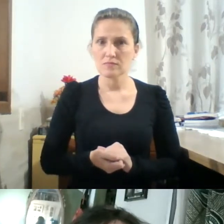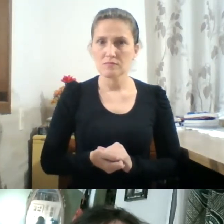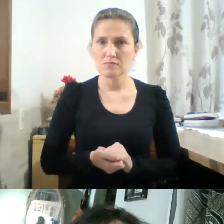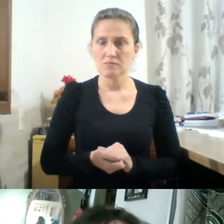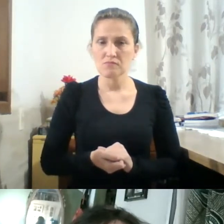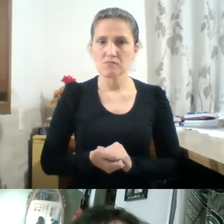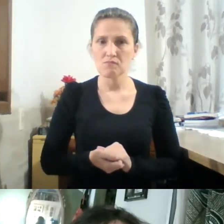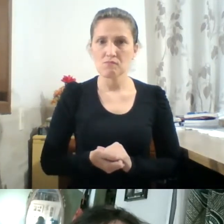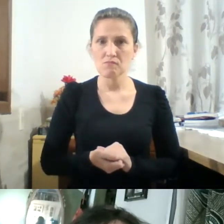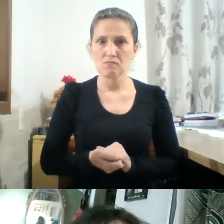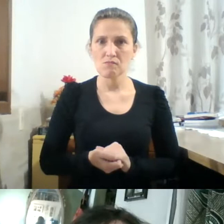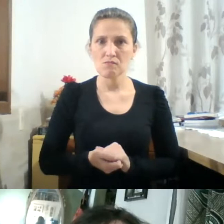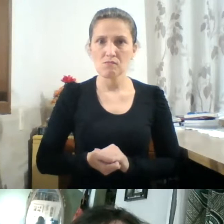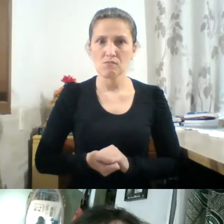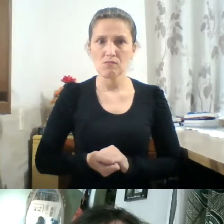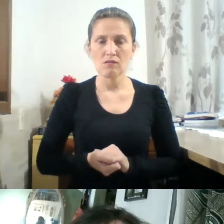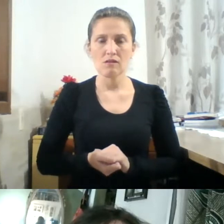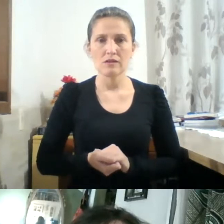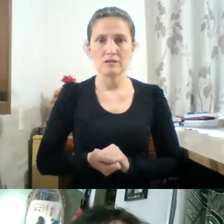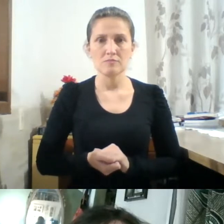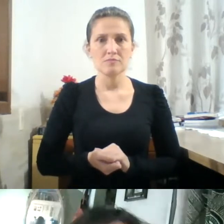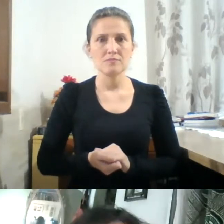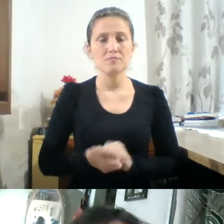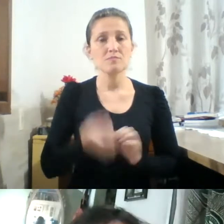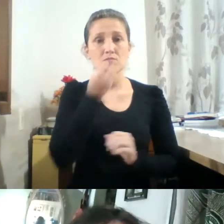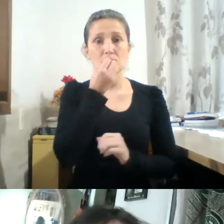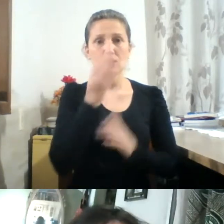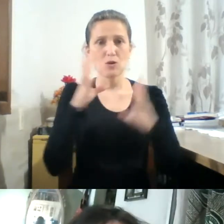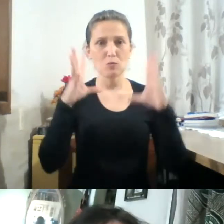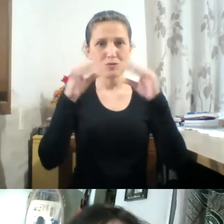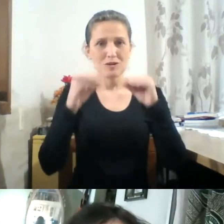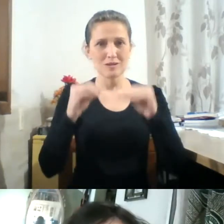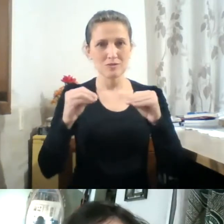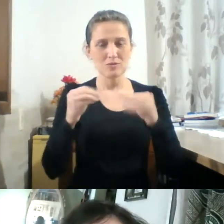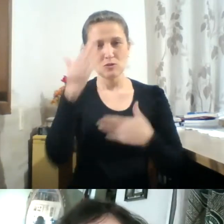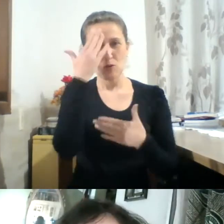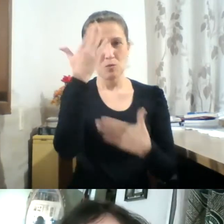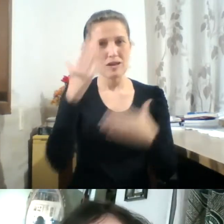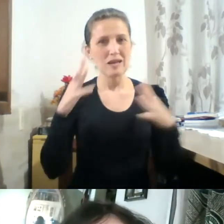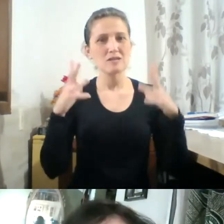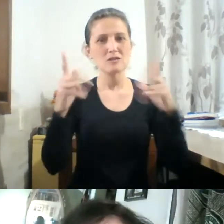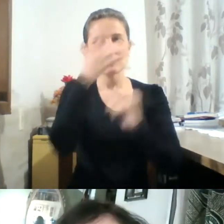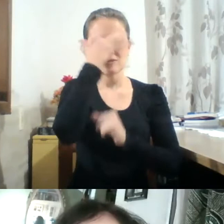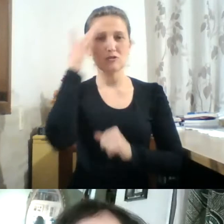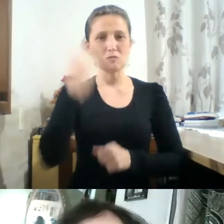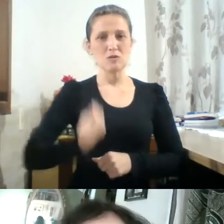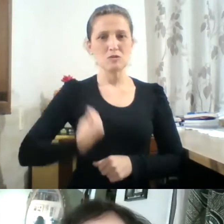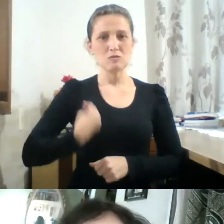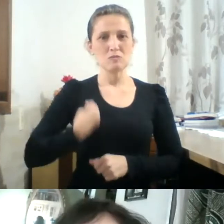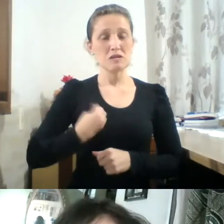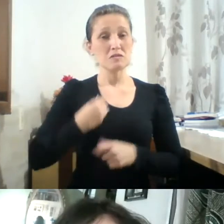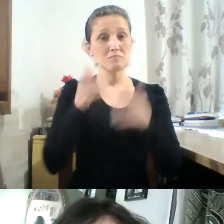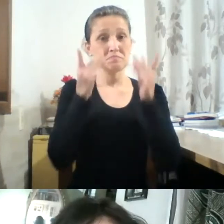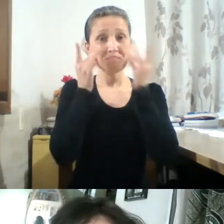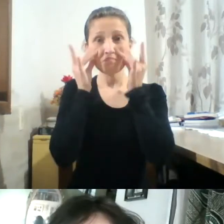Vou começar aqui. Bom, boa noite. Obrigado a todas as pessoas presentes que estão nos prestigiando e sejam bem-vindos